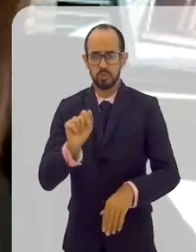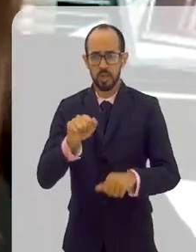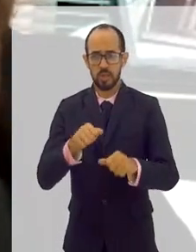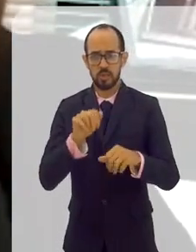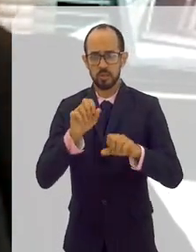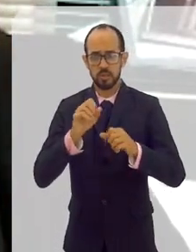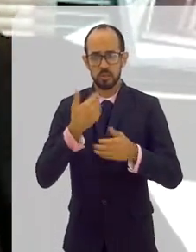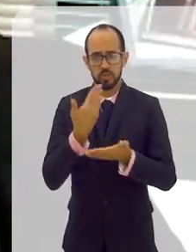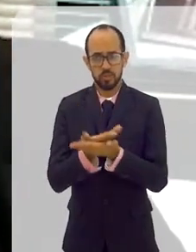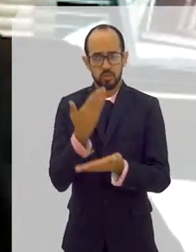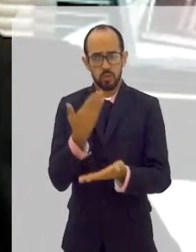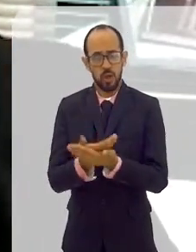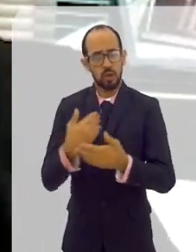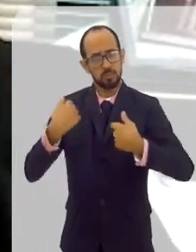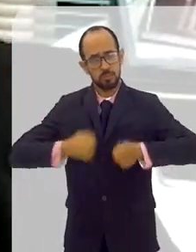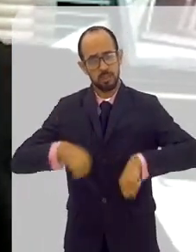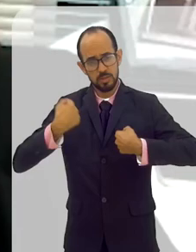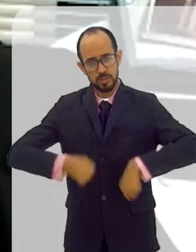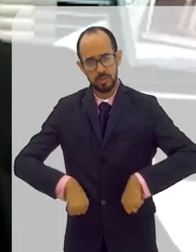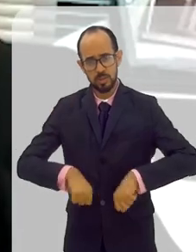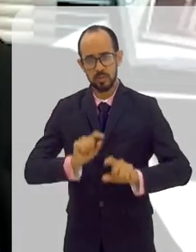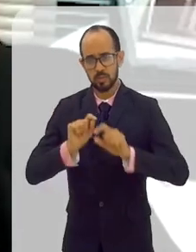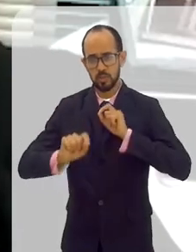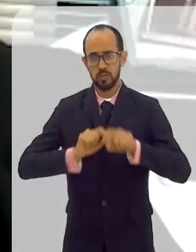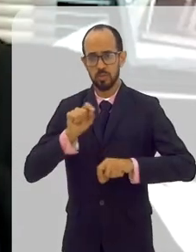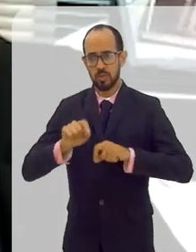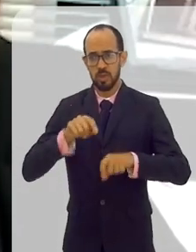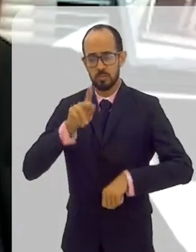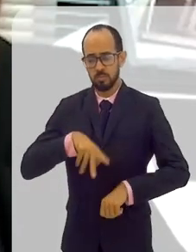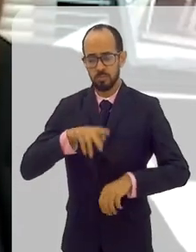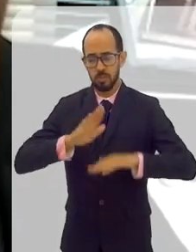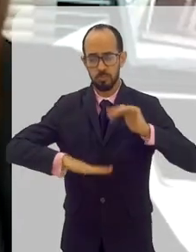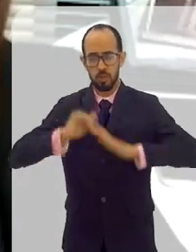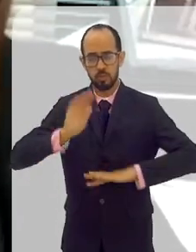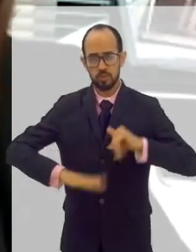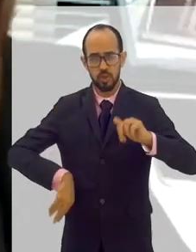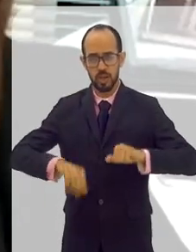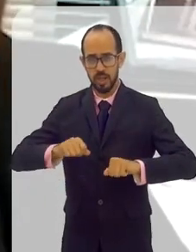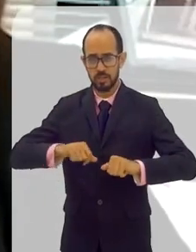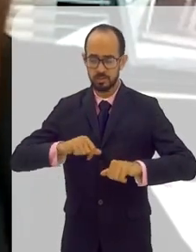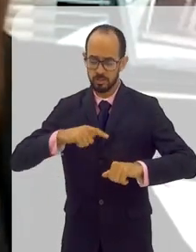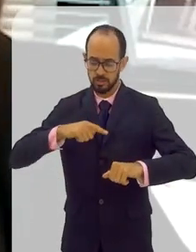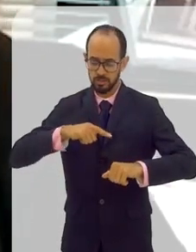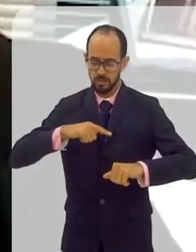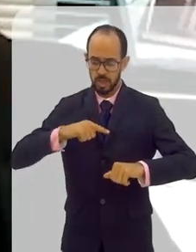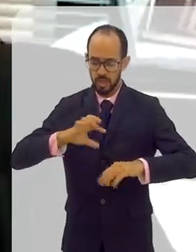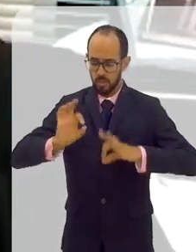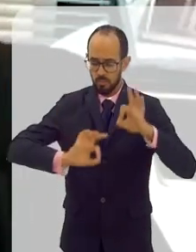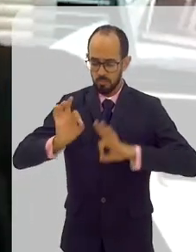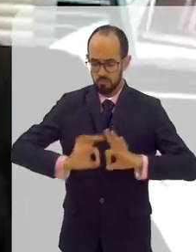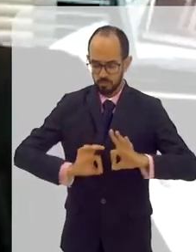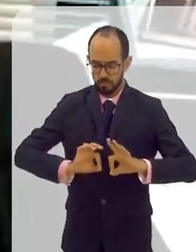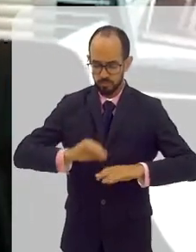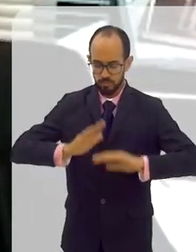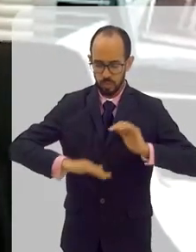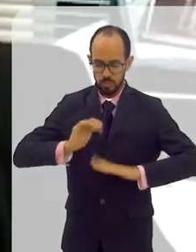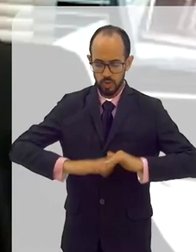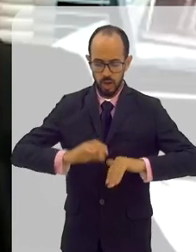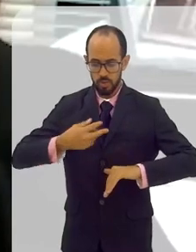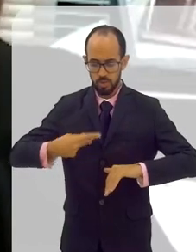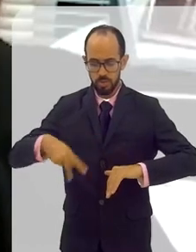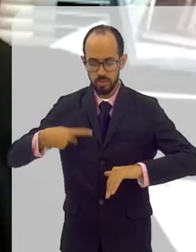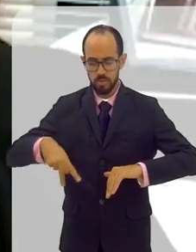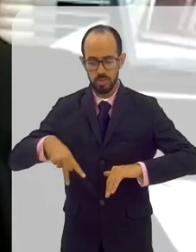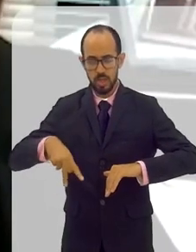As escolas de ensino básico precisam ter professores com carreiras que sejam carreiras de Estado. Nós não